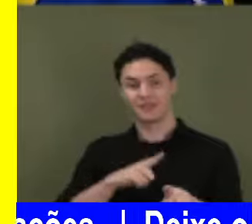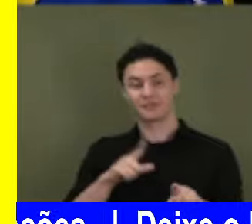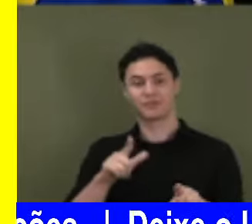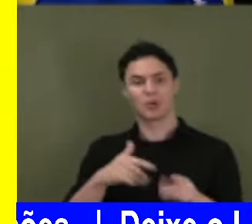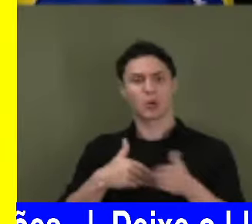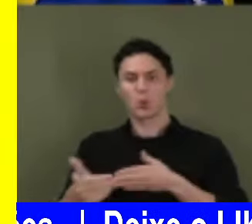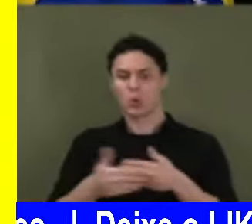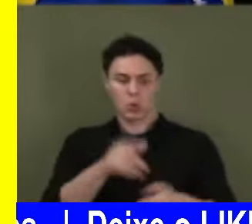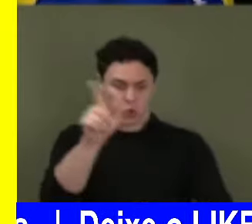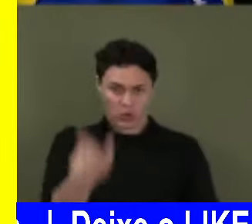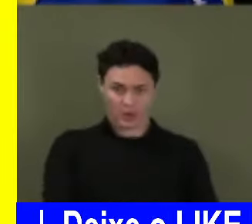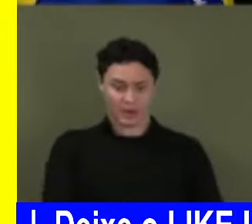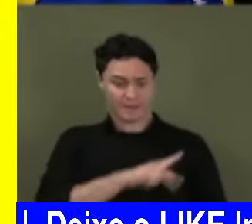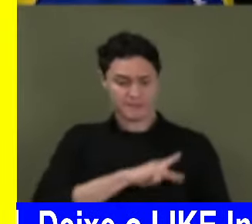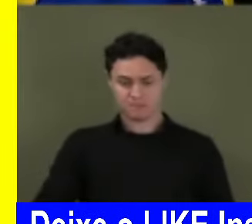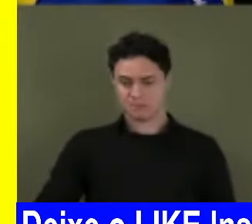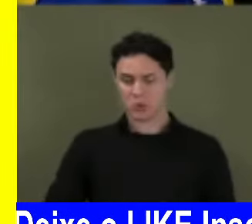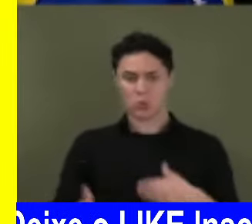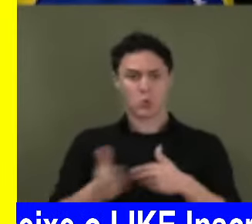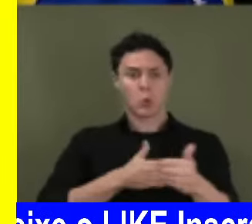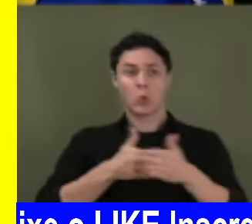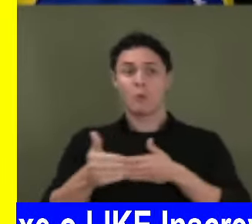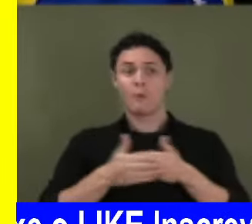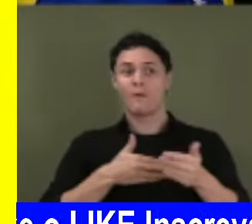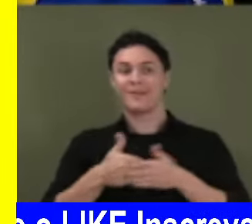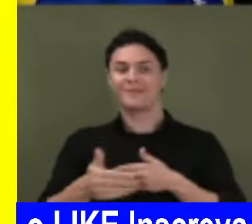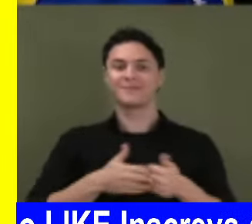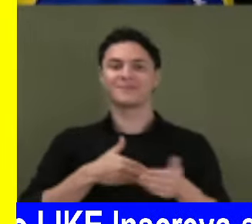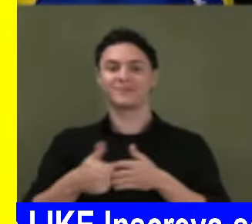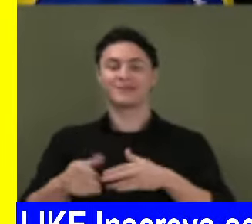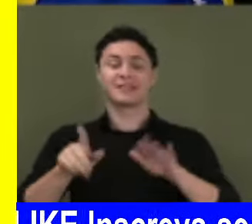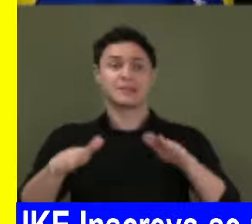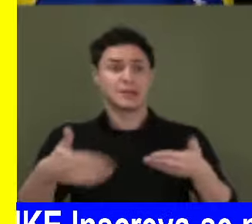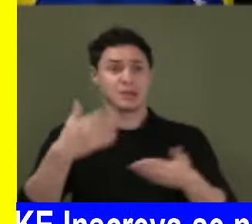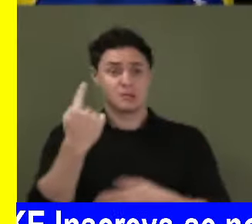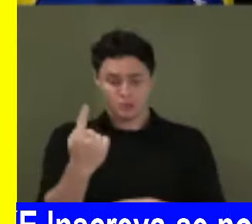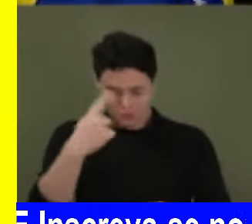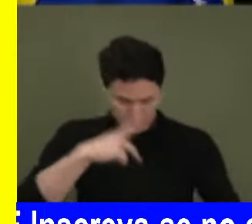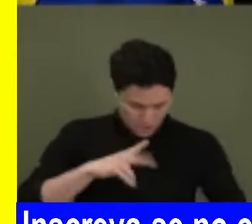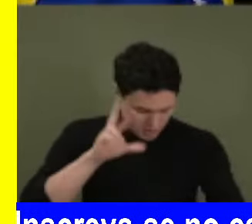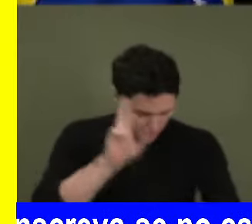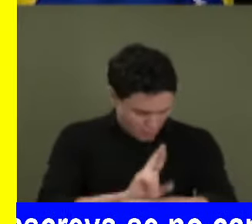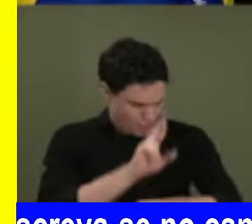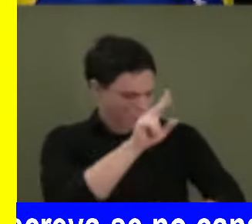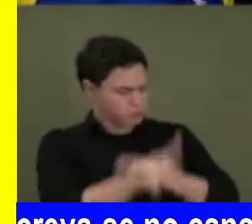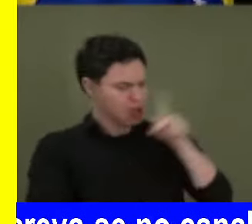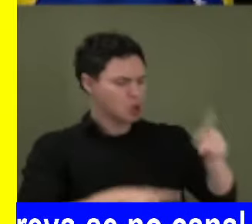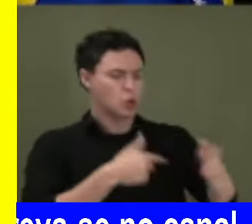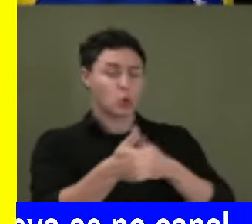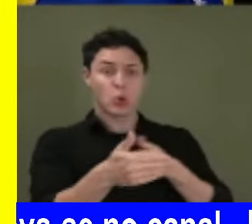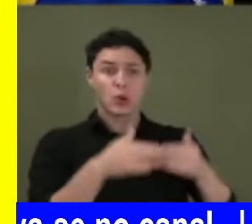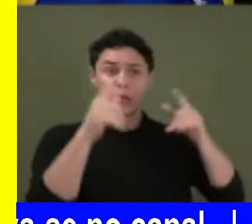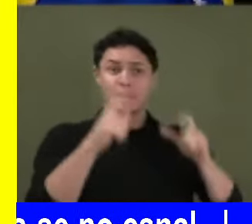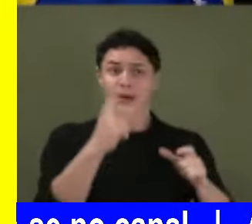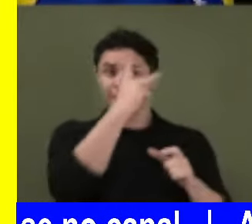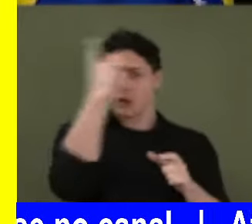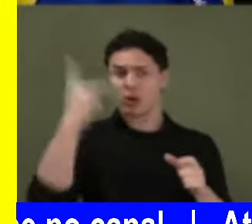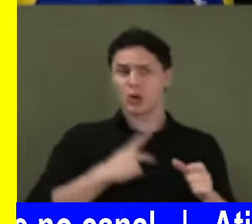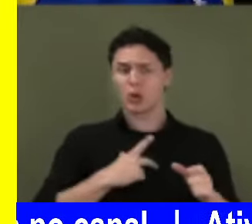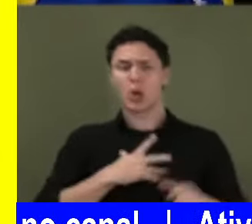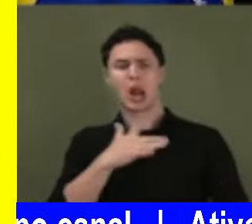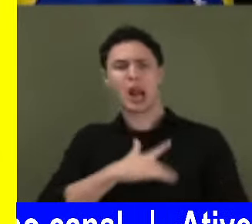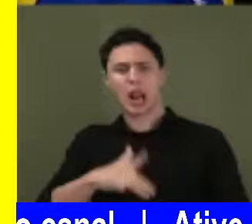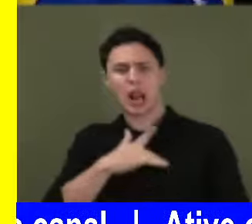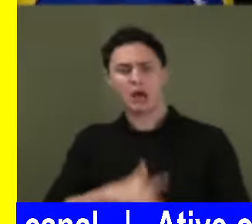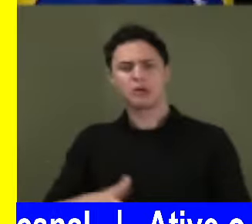qualquer presidente da República que for, gente. Isso está errado. Um representante do povo, líder da nação, aonde tem pessoas miseráveis aqui no país, que